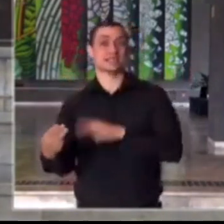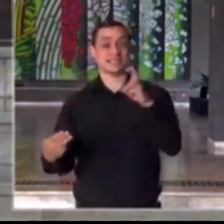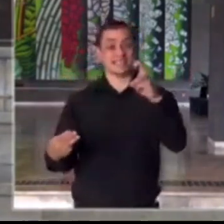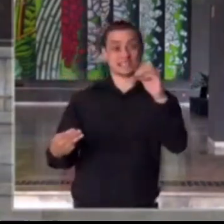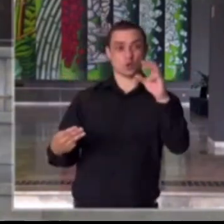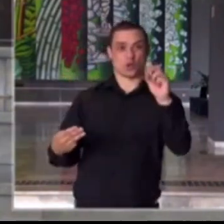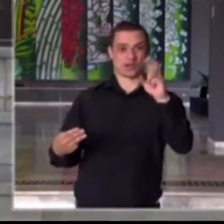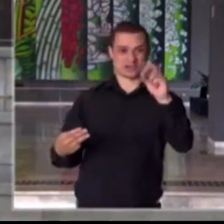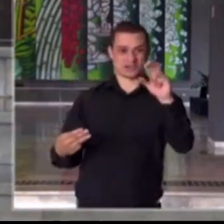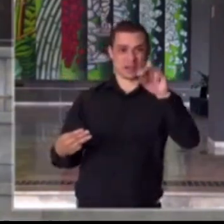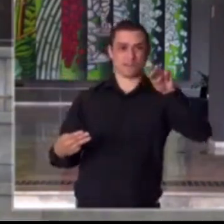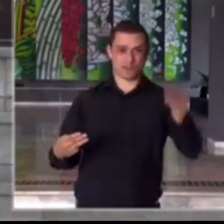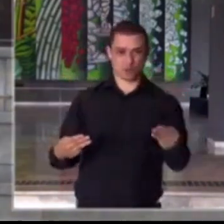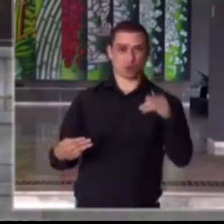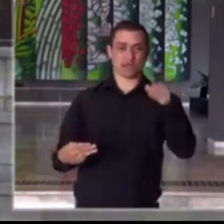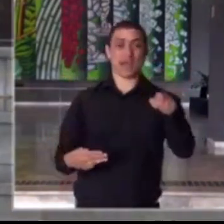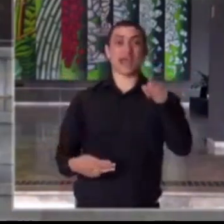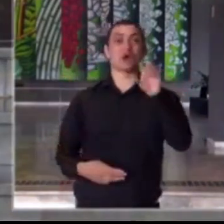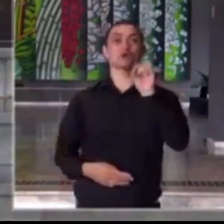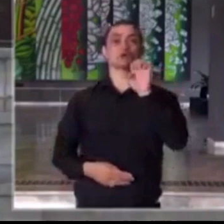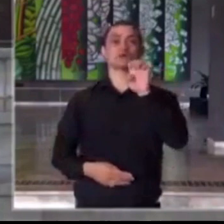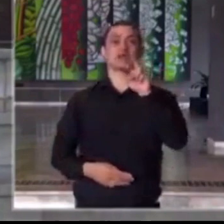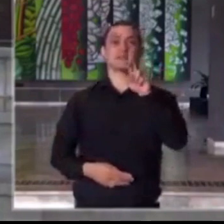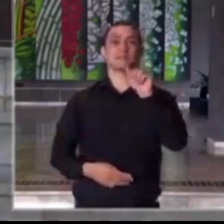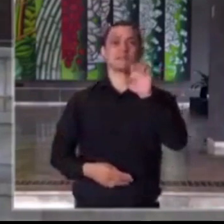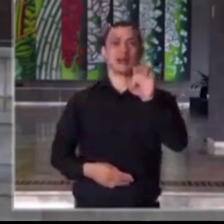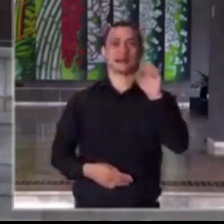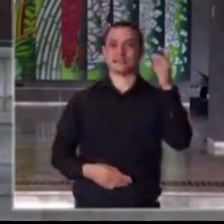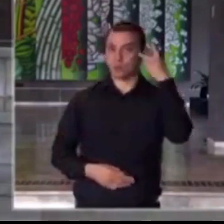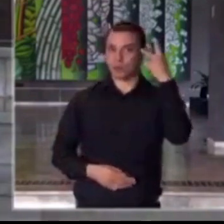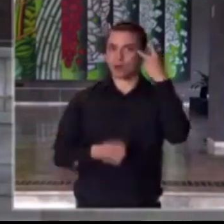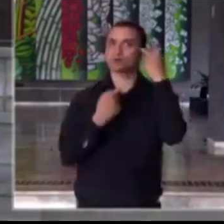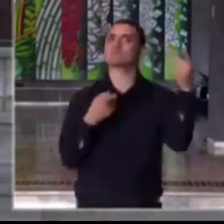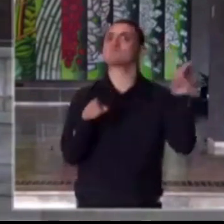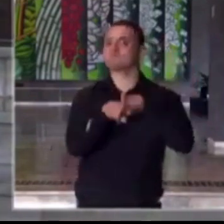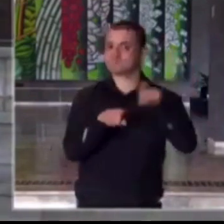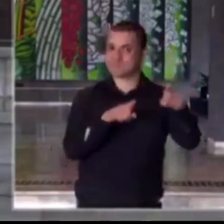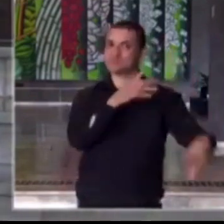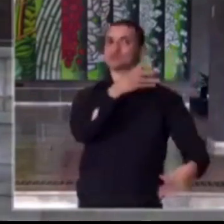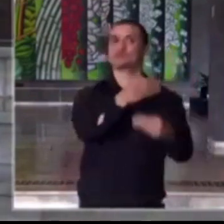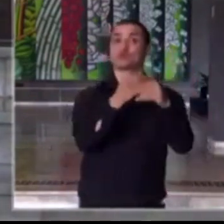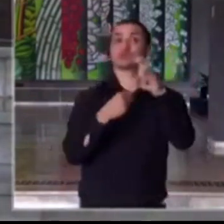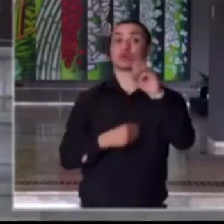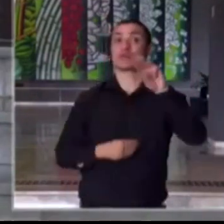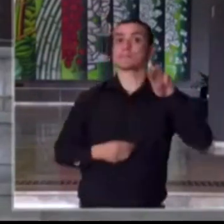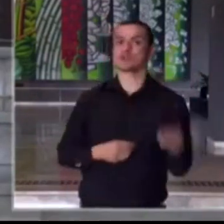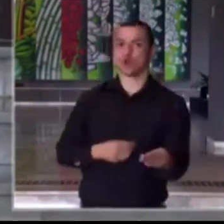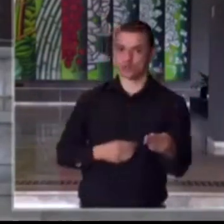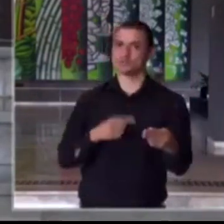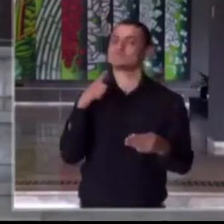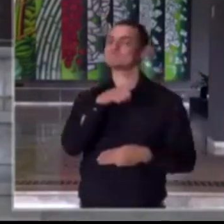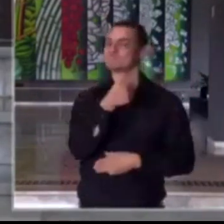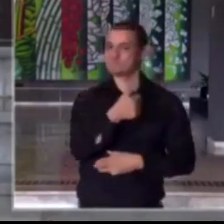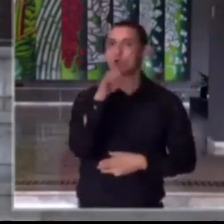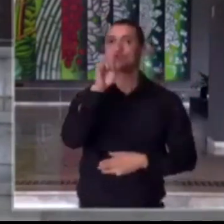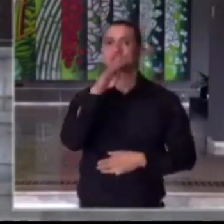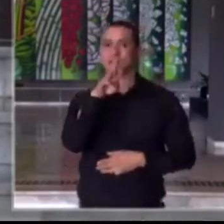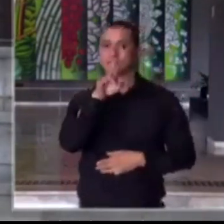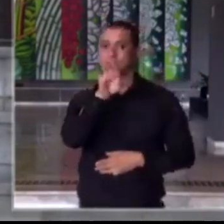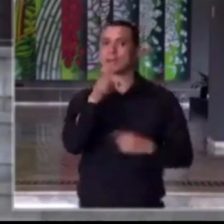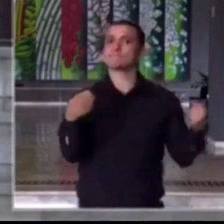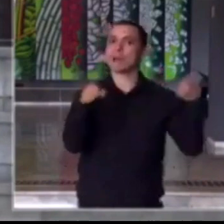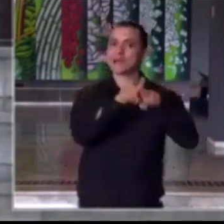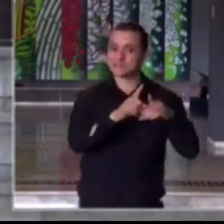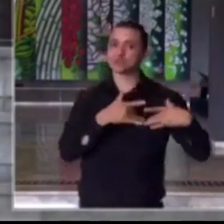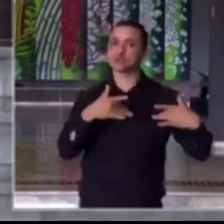50 milhões agregados pelo SEBRAE São Paulo. O SEBRAE tem sido um grande parceiro no Estado de São Paulo, através da